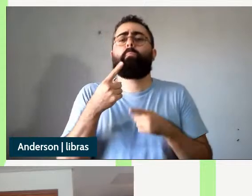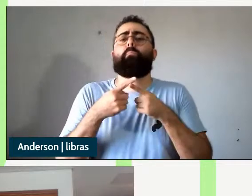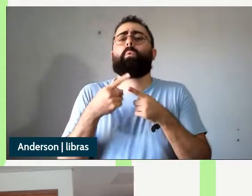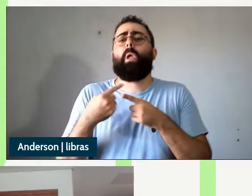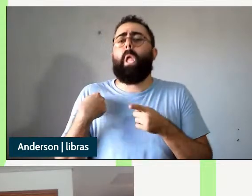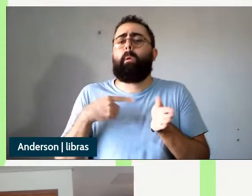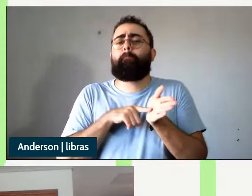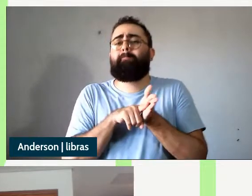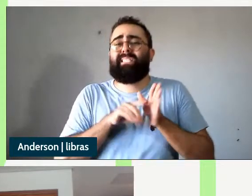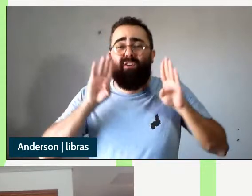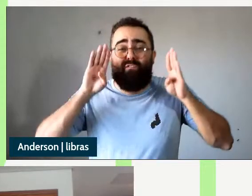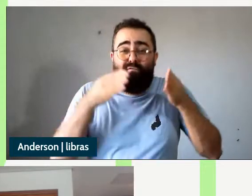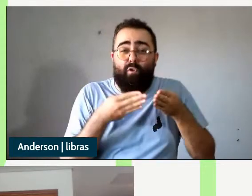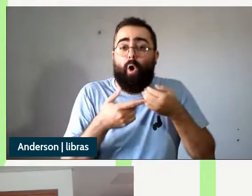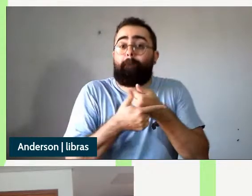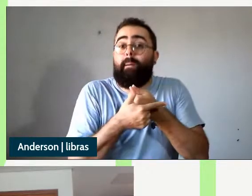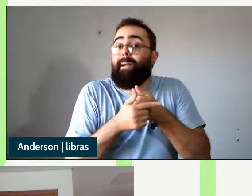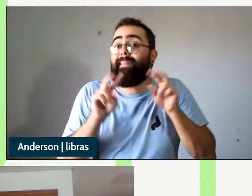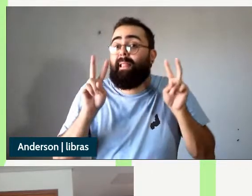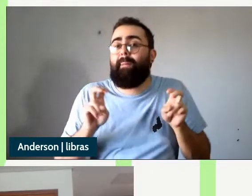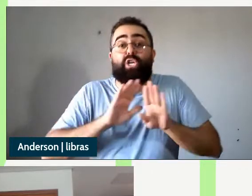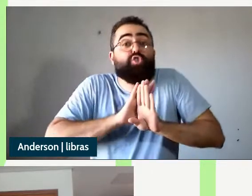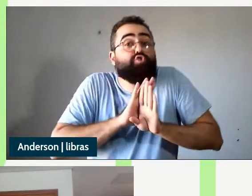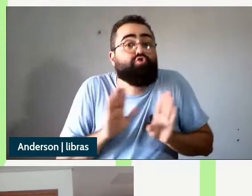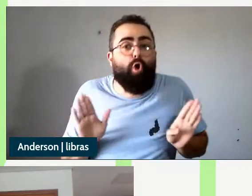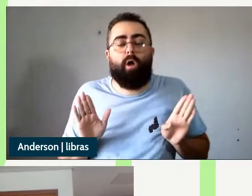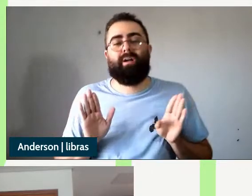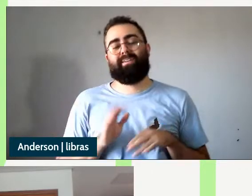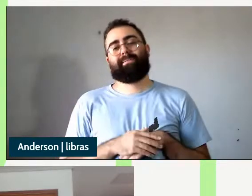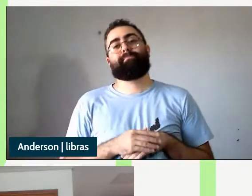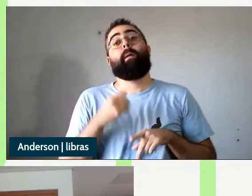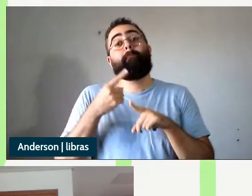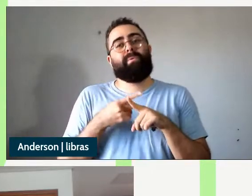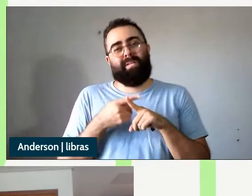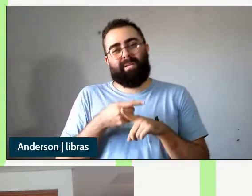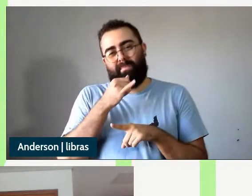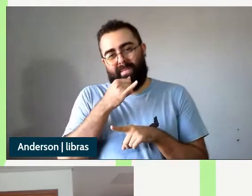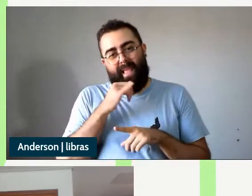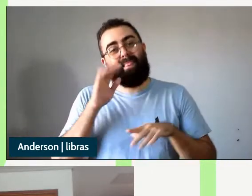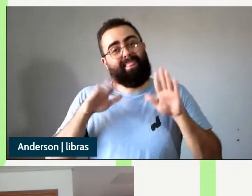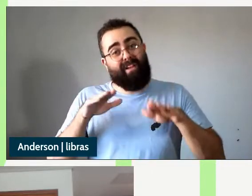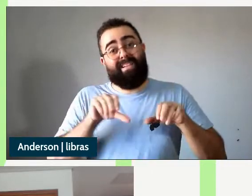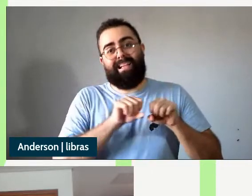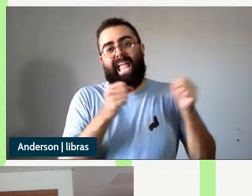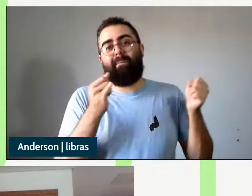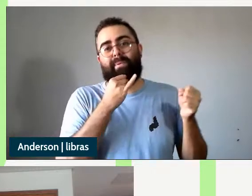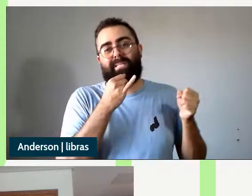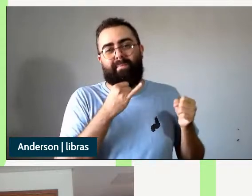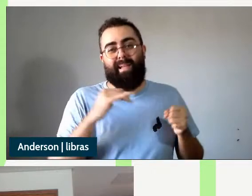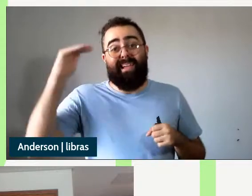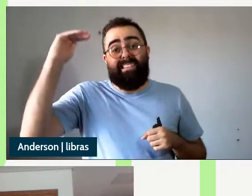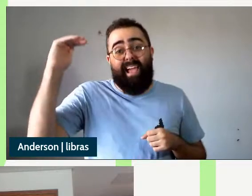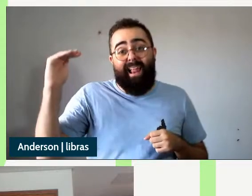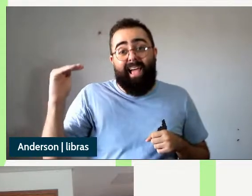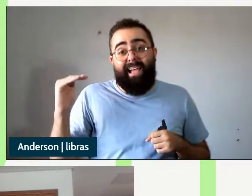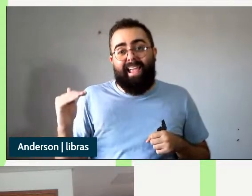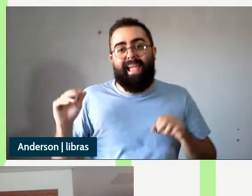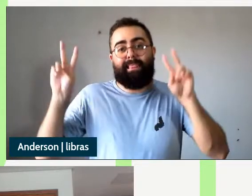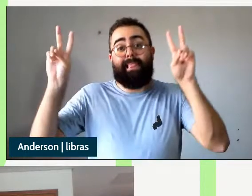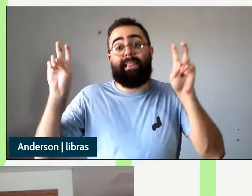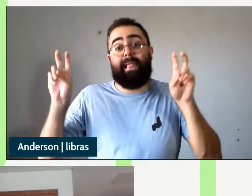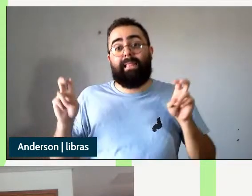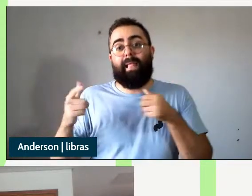temáticos porque eu fiquei pensando que isso ia estar violando a hierarquia temática certo quando a gente pensa assim se mantivesse